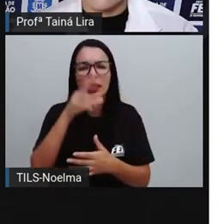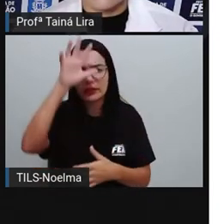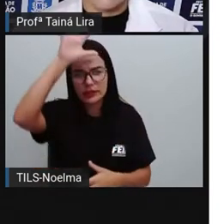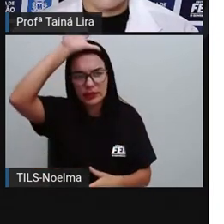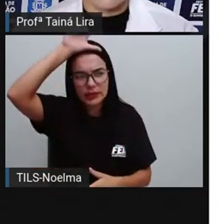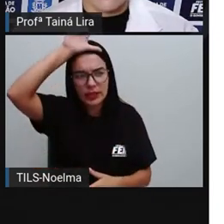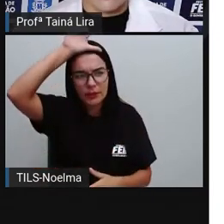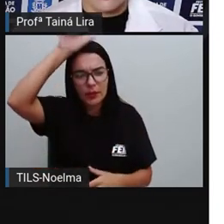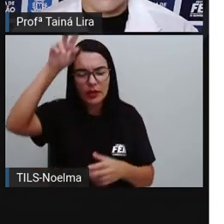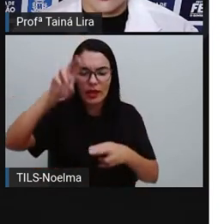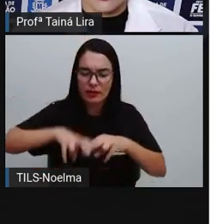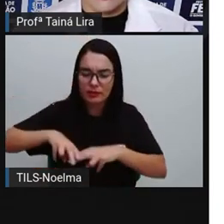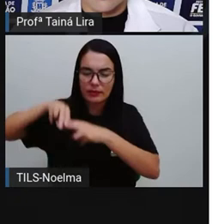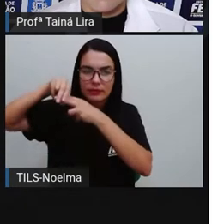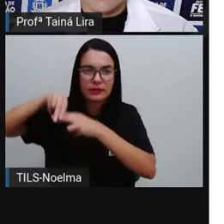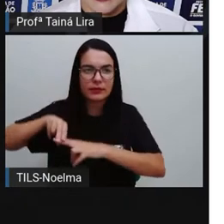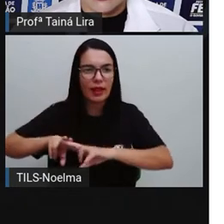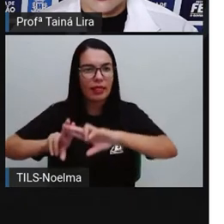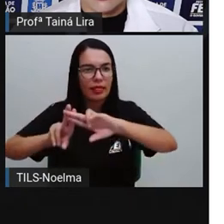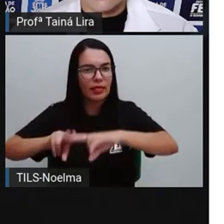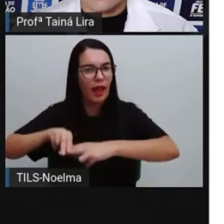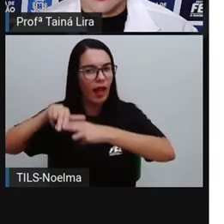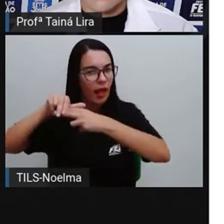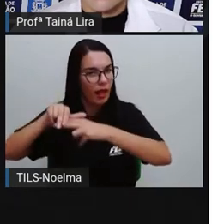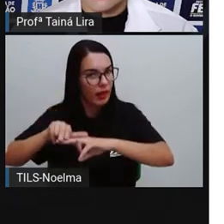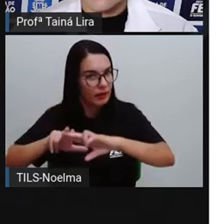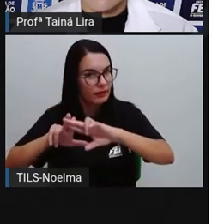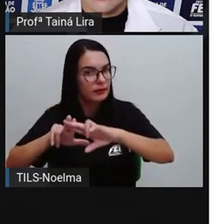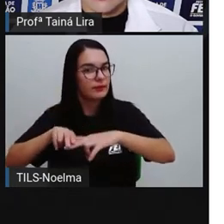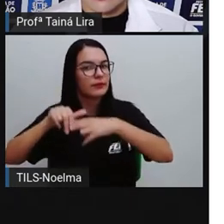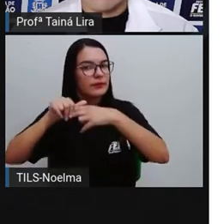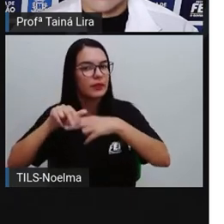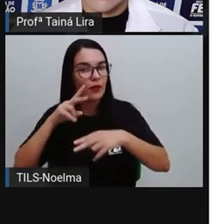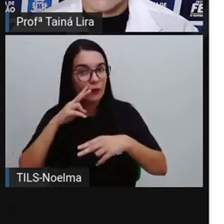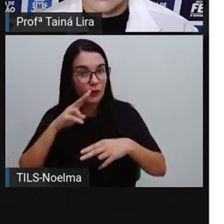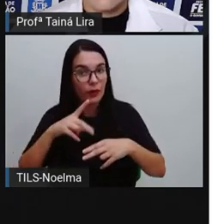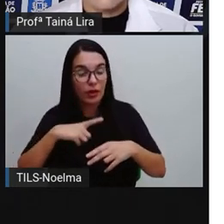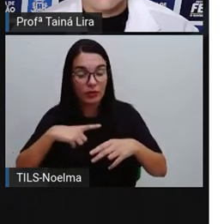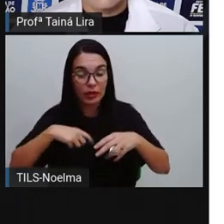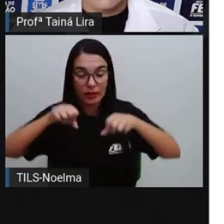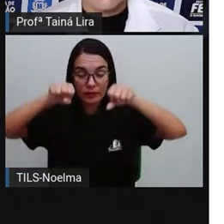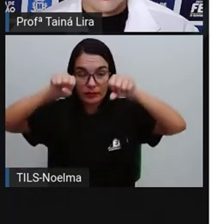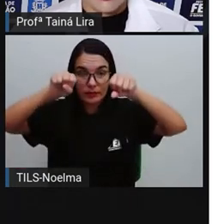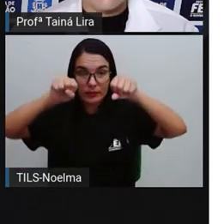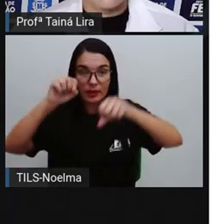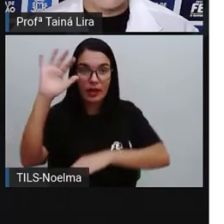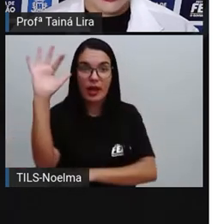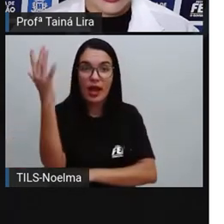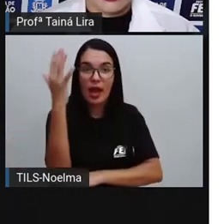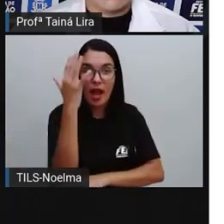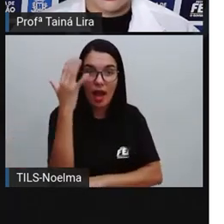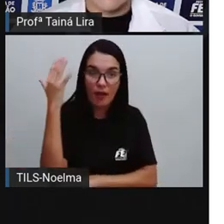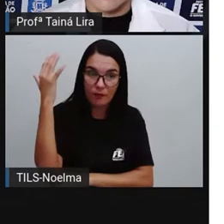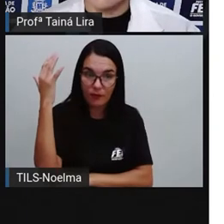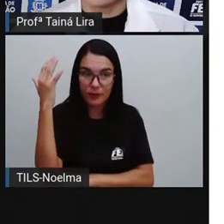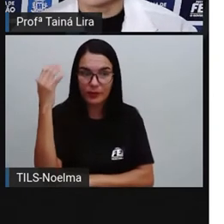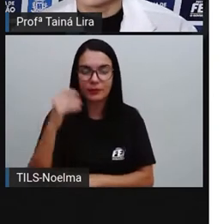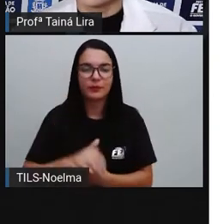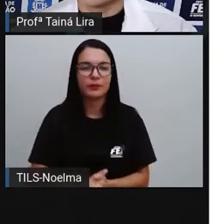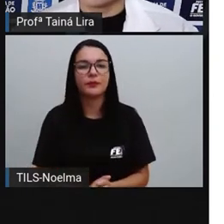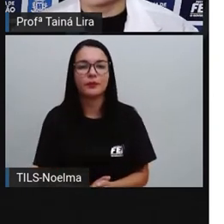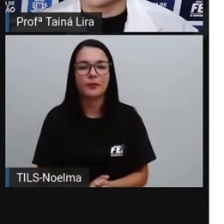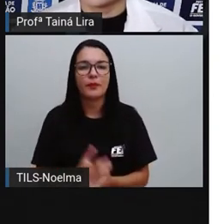Cebolinha está sentado em um balanço. Esse balanço está amarrado aqui no galho de uma árvore, tá?